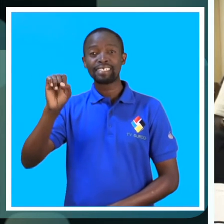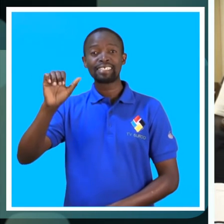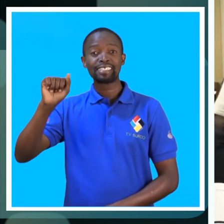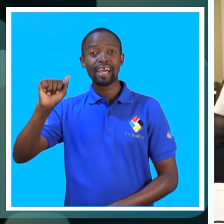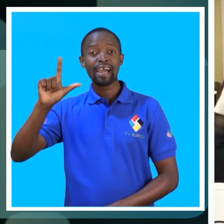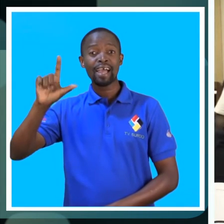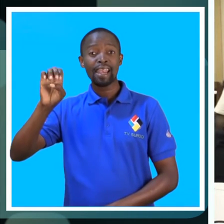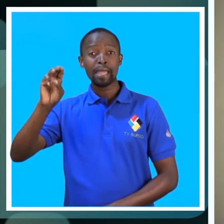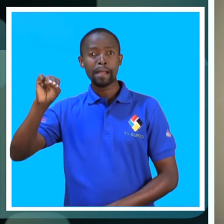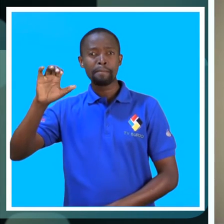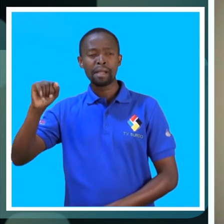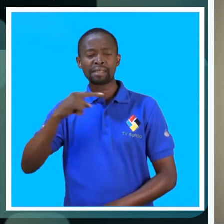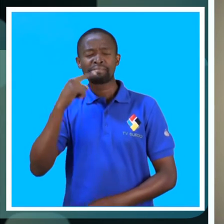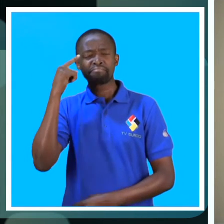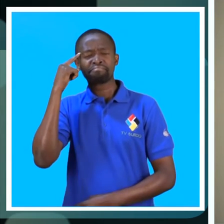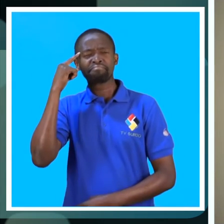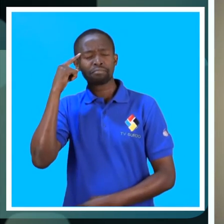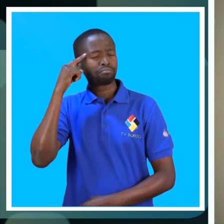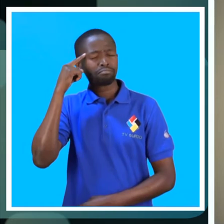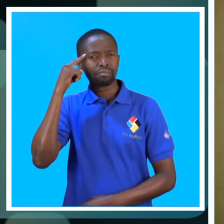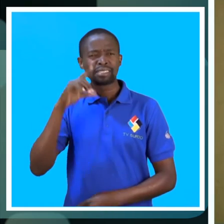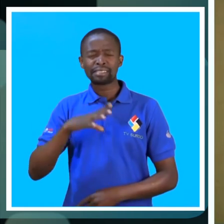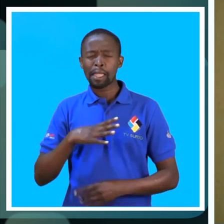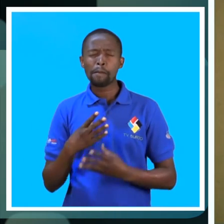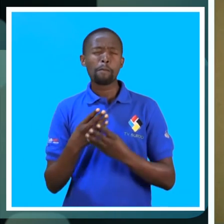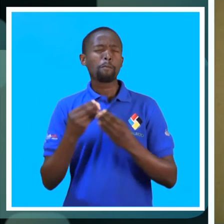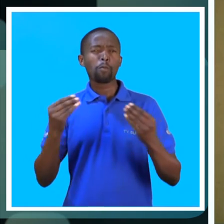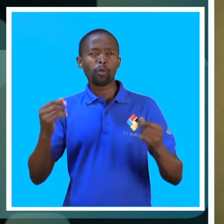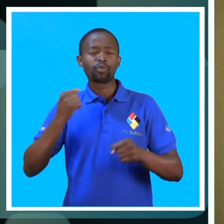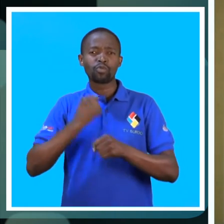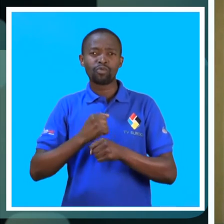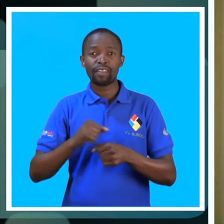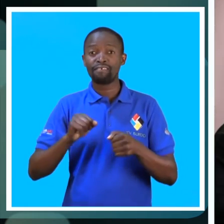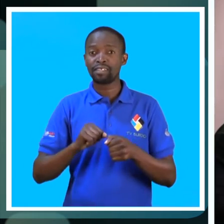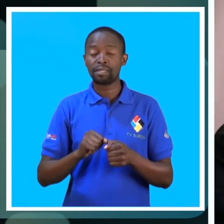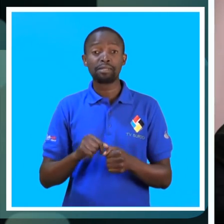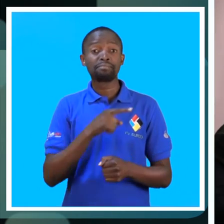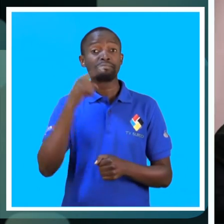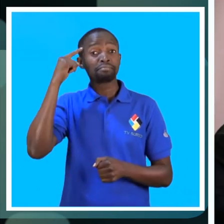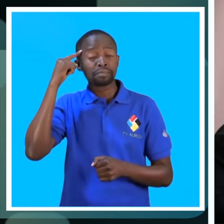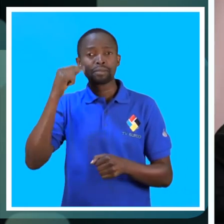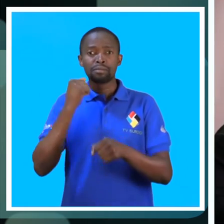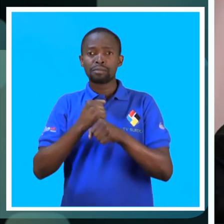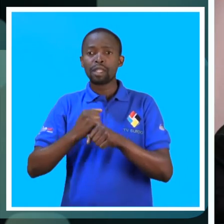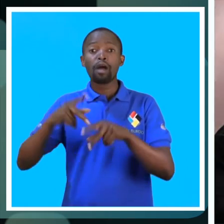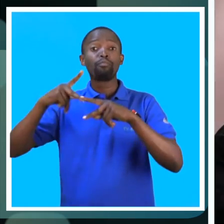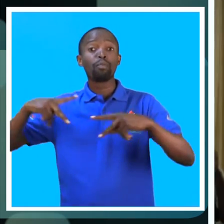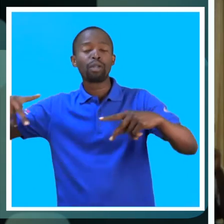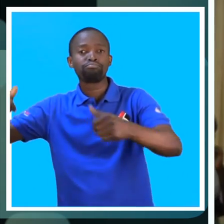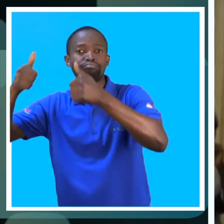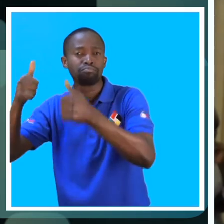Ericínio de Salema considera que a mídia deve estar ao serviço público para o melhor exercício da cidadania.